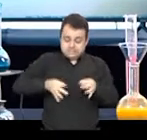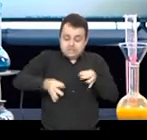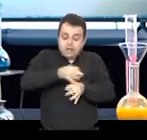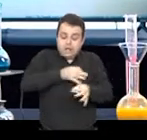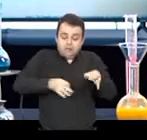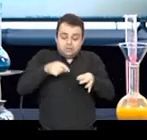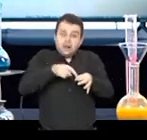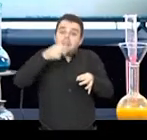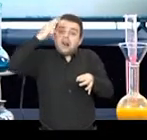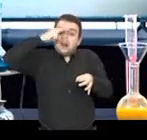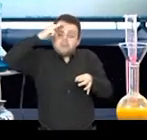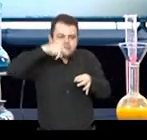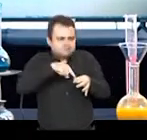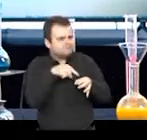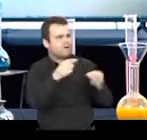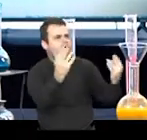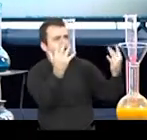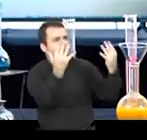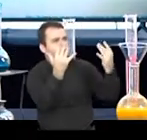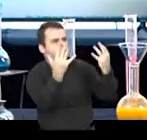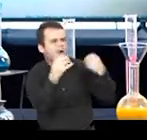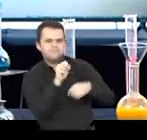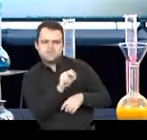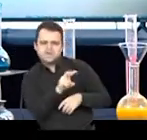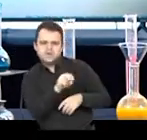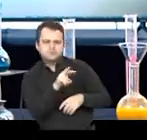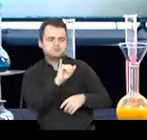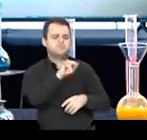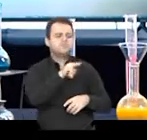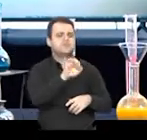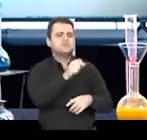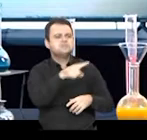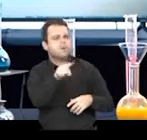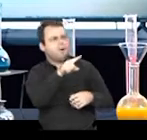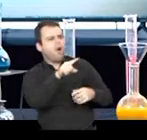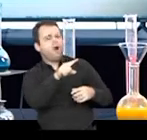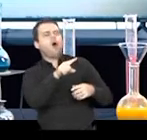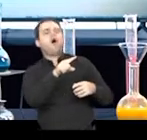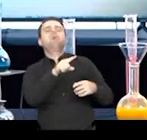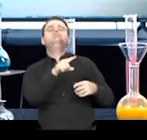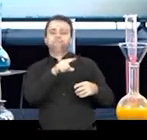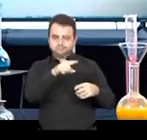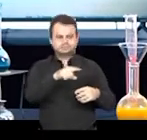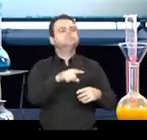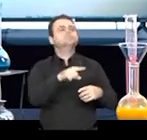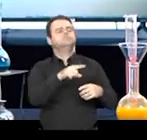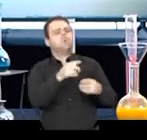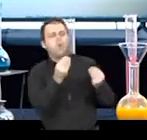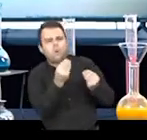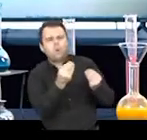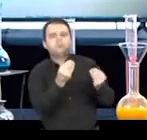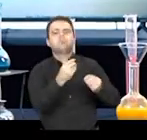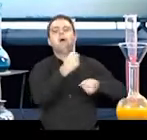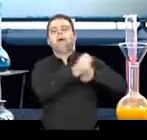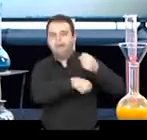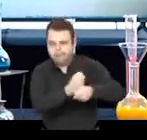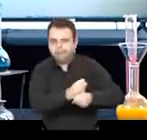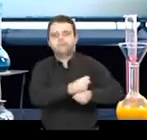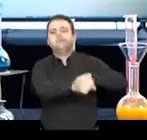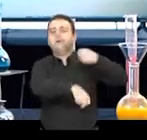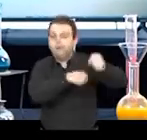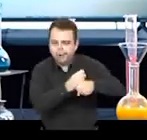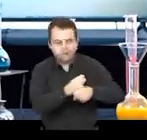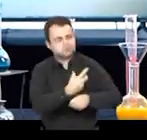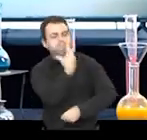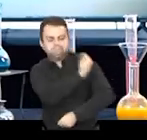defender desses micro-organismos. Por isso que, geralmente, a vacina da gripe é anual, porque ela vai sempre lembrar o nosso